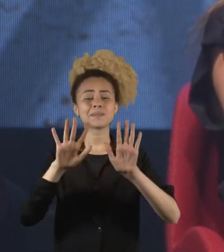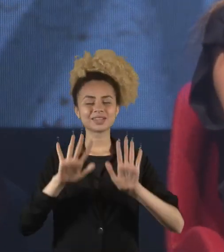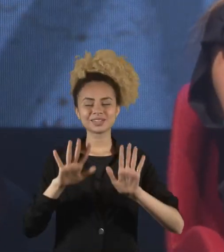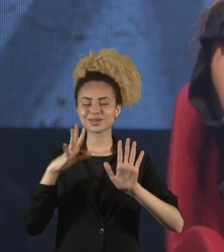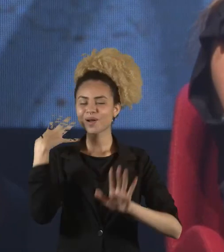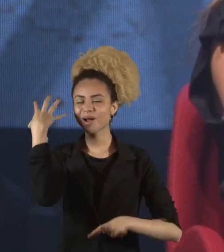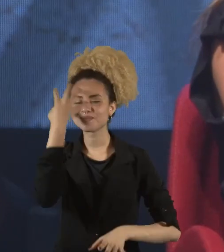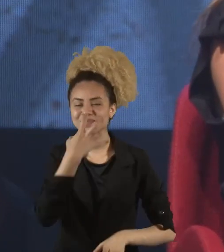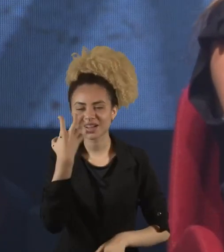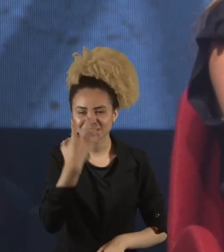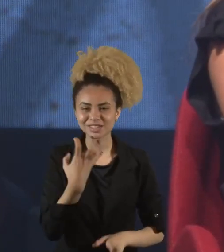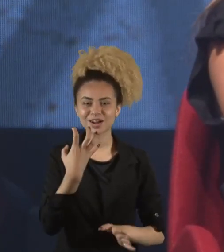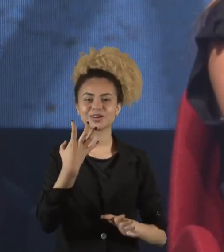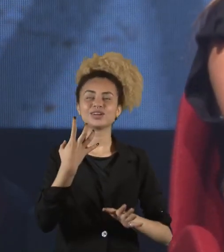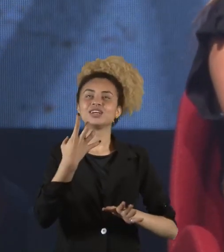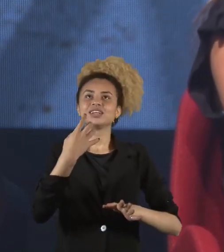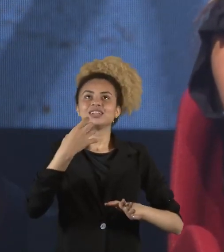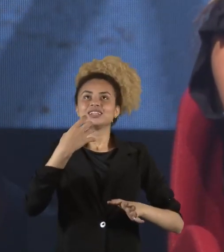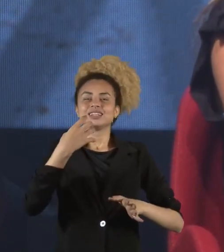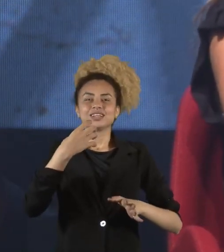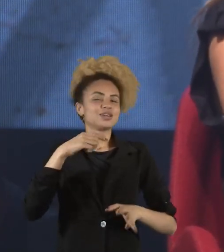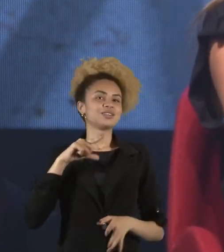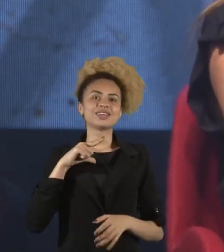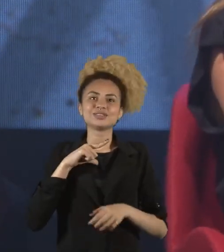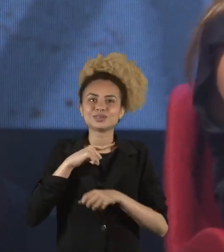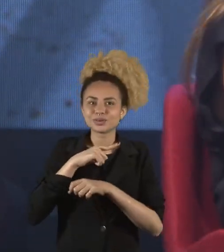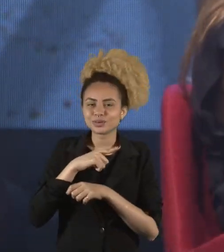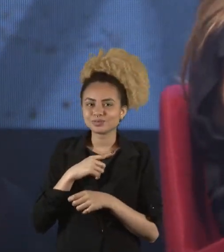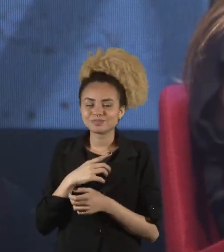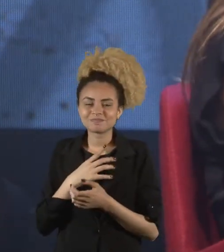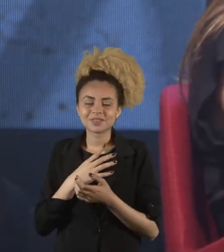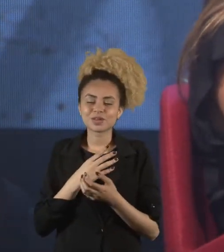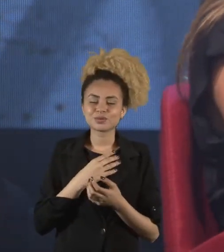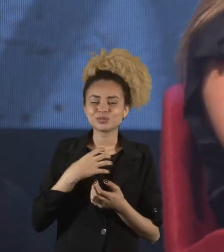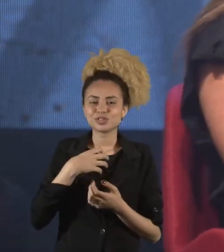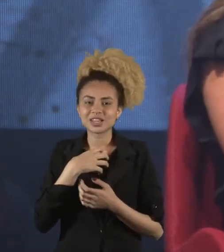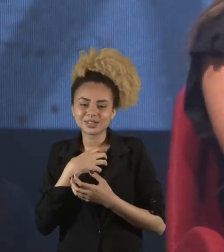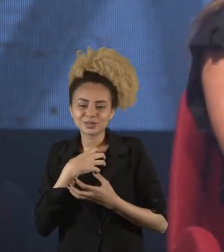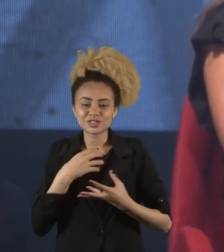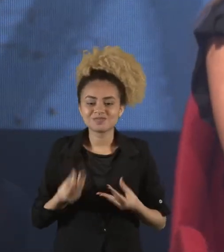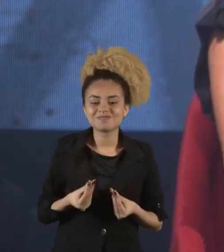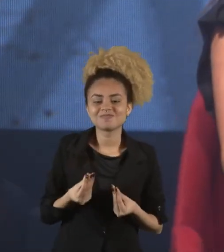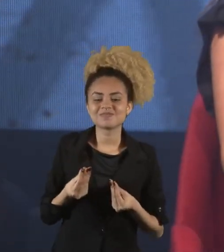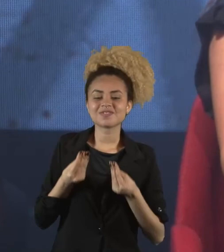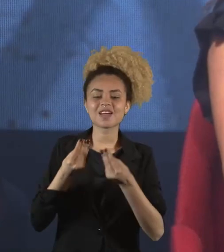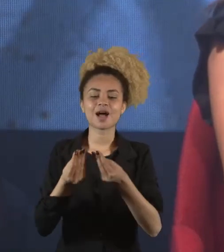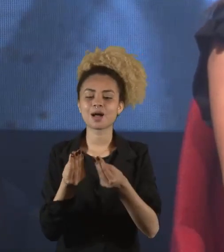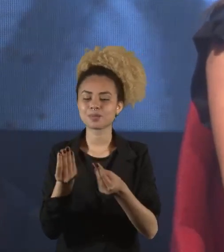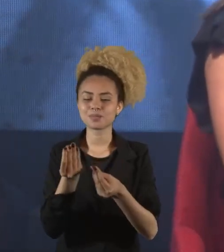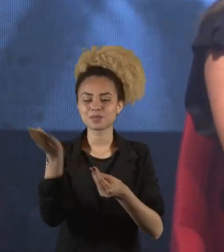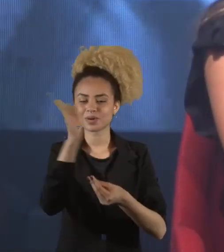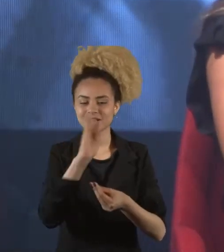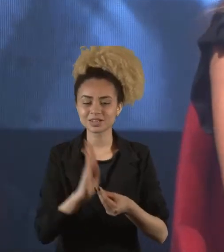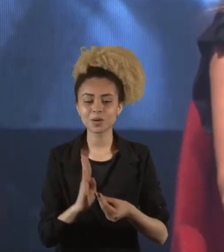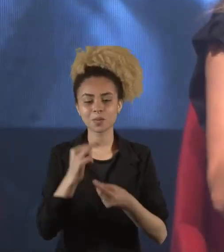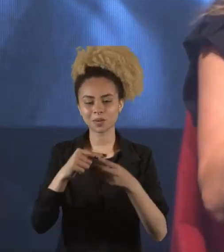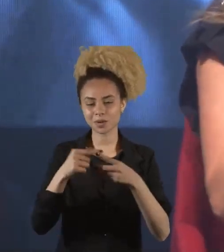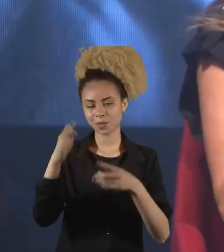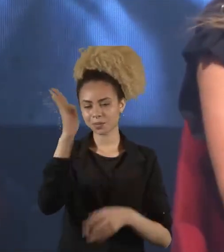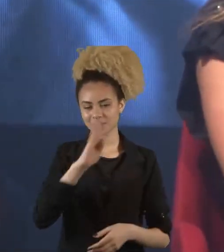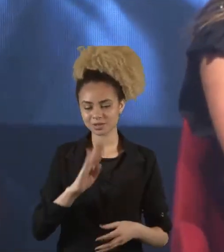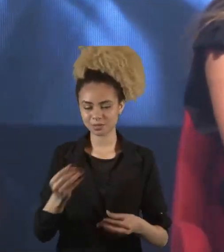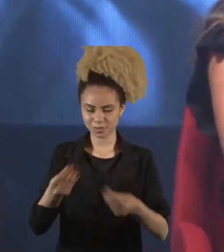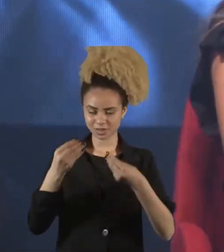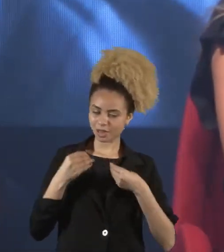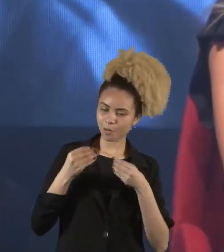paixão e, de algum jeito, devolver para o Brasil tudo o que ele tem me dado, porque me deu uma família, me deu